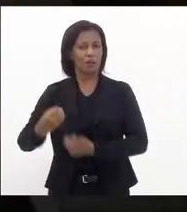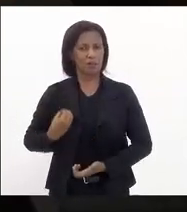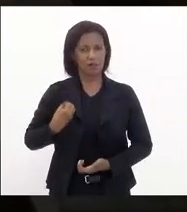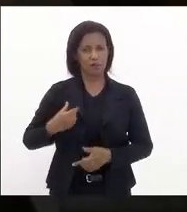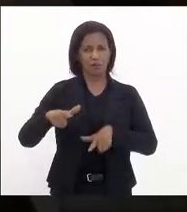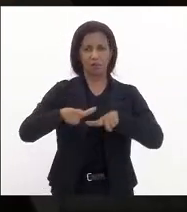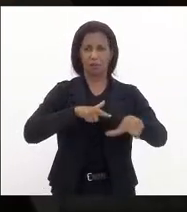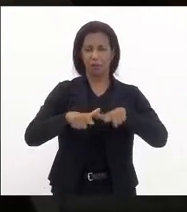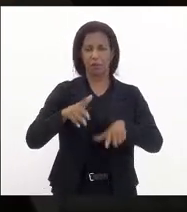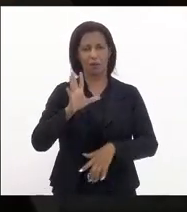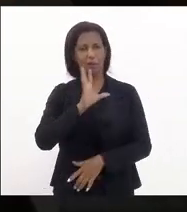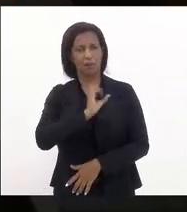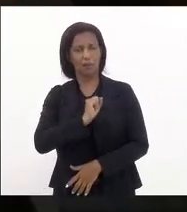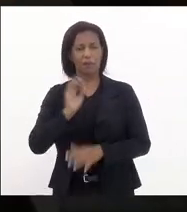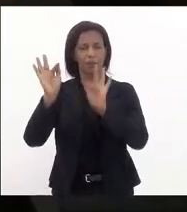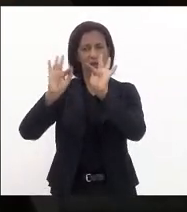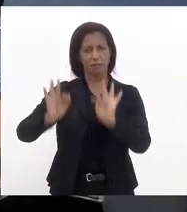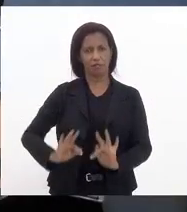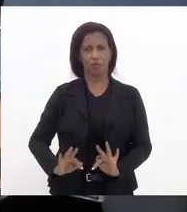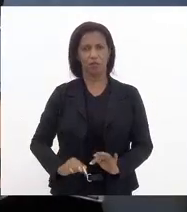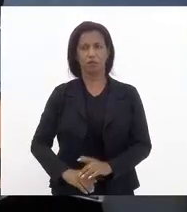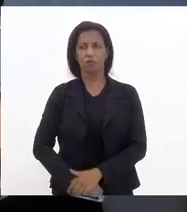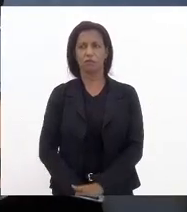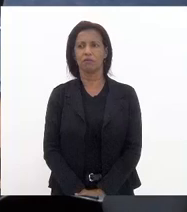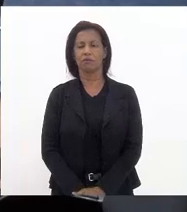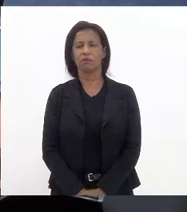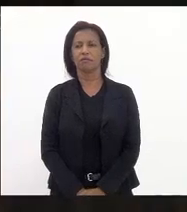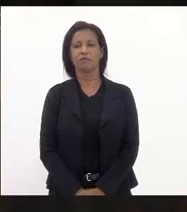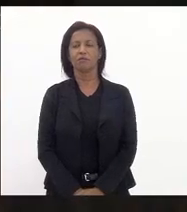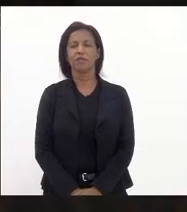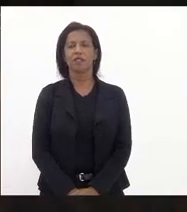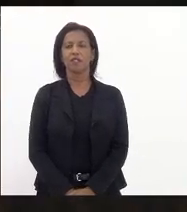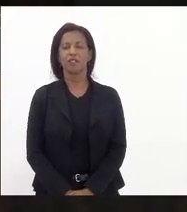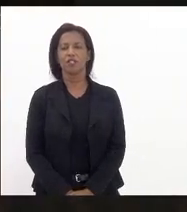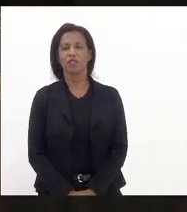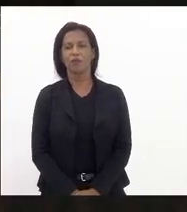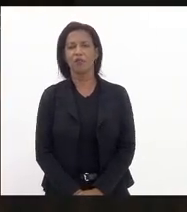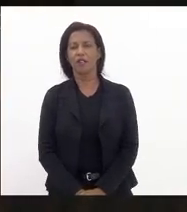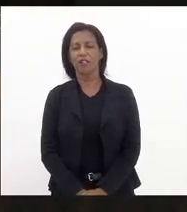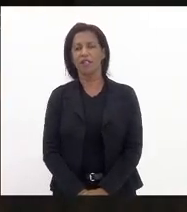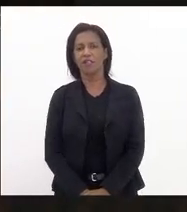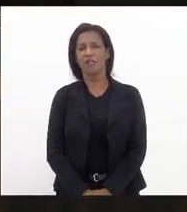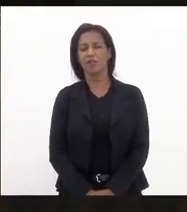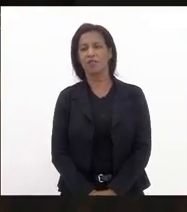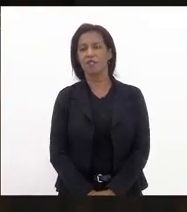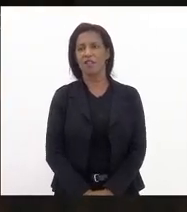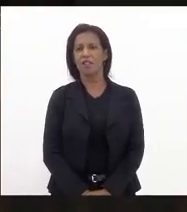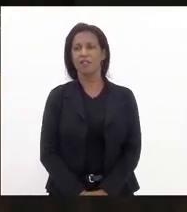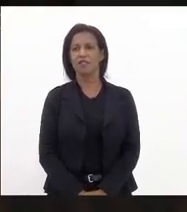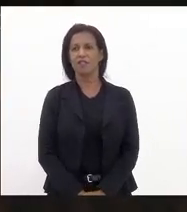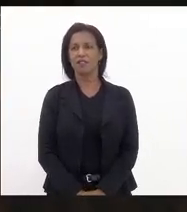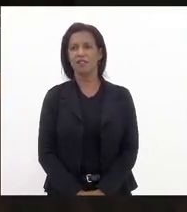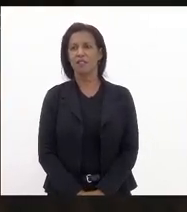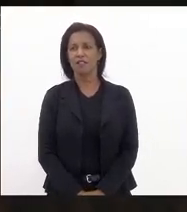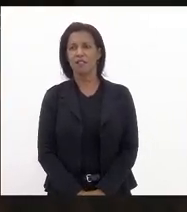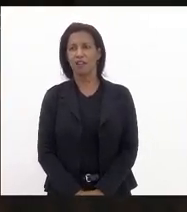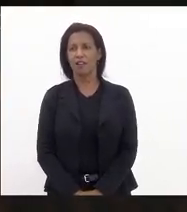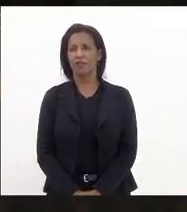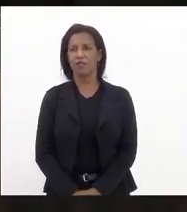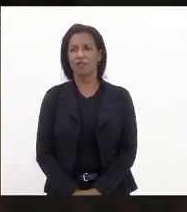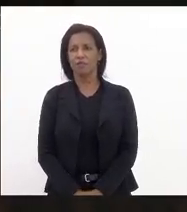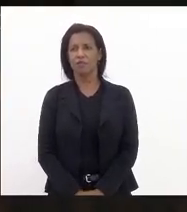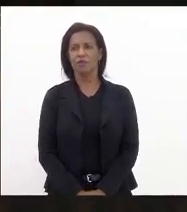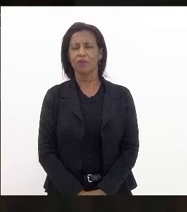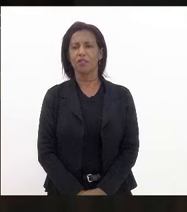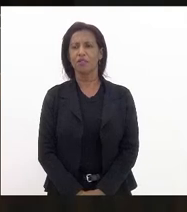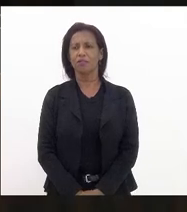trabalhar para amar para ser feliz Obrigada deputado Valdeca o próximo orador escrito é o deputado Rodrigo Amorim não